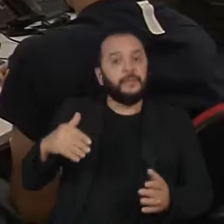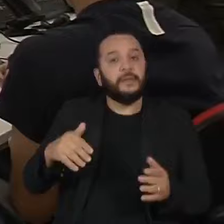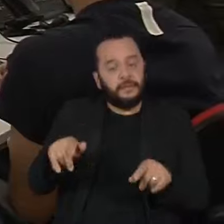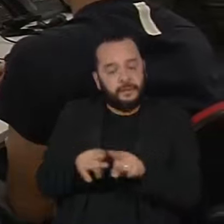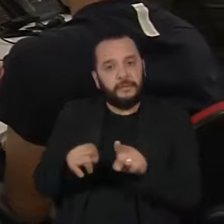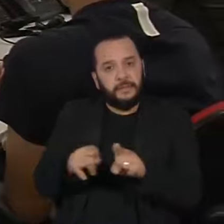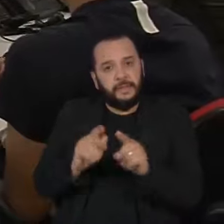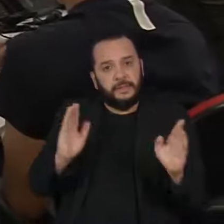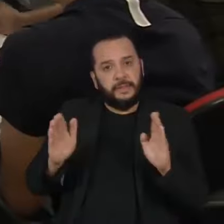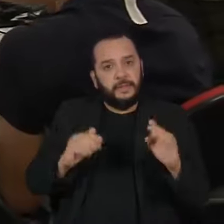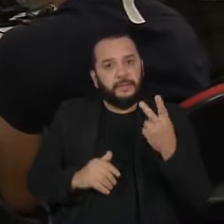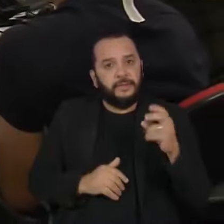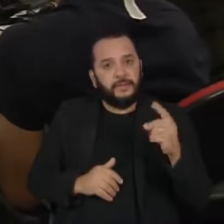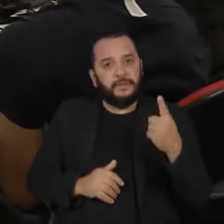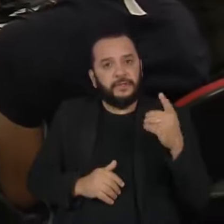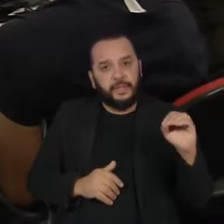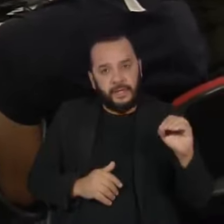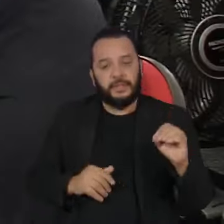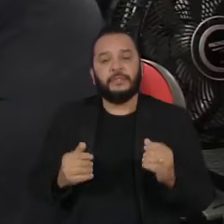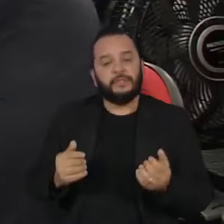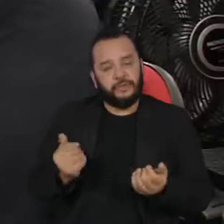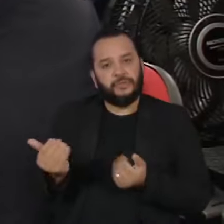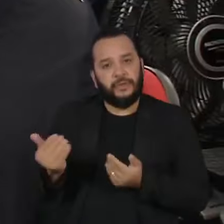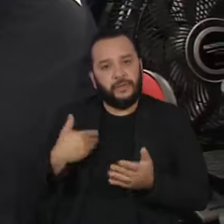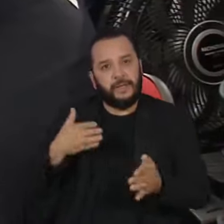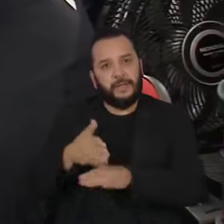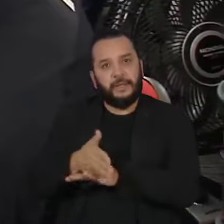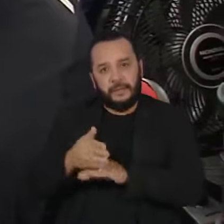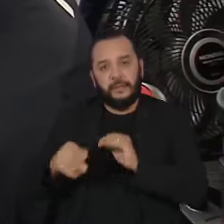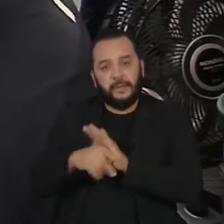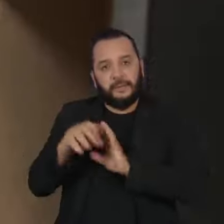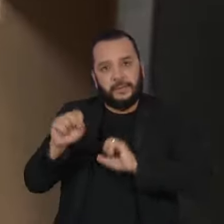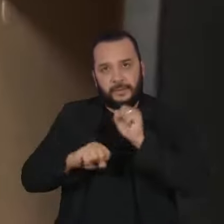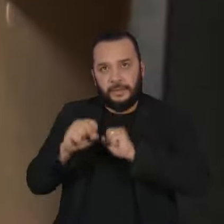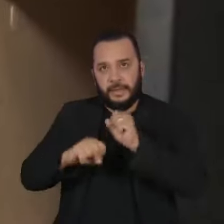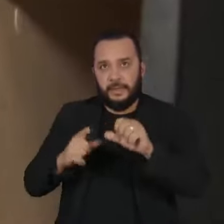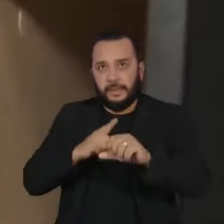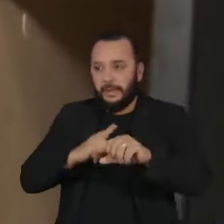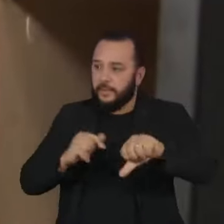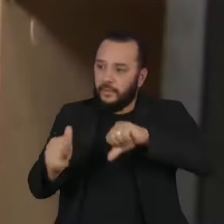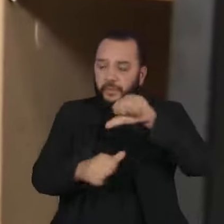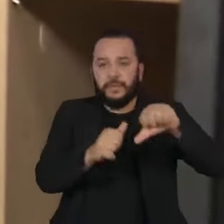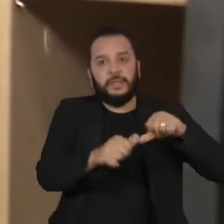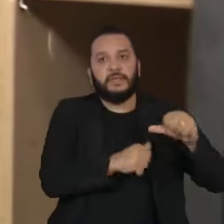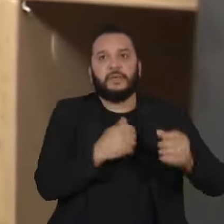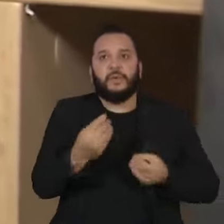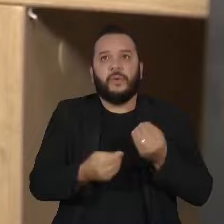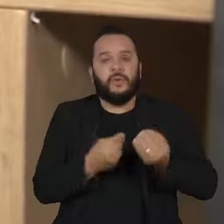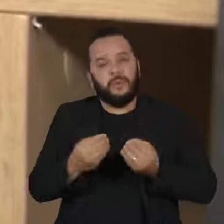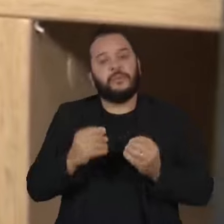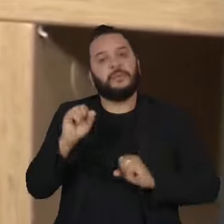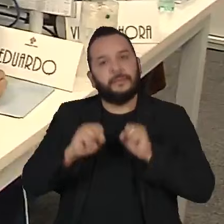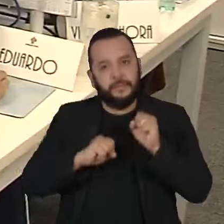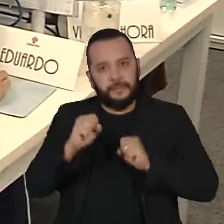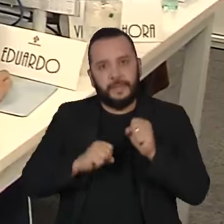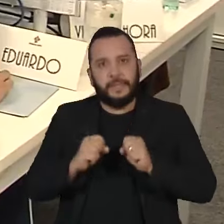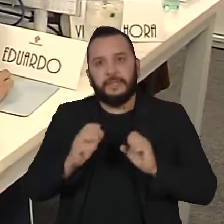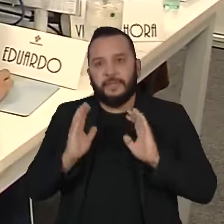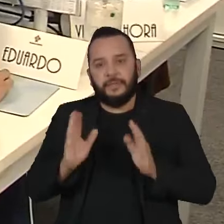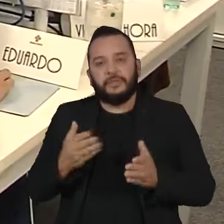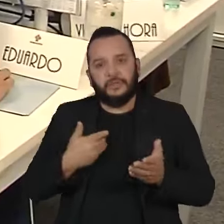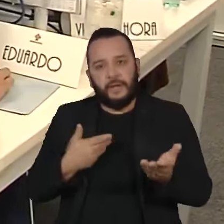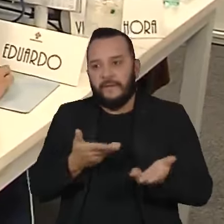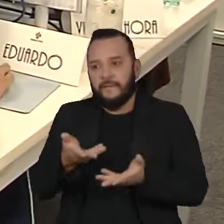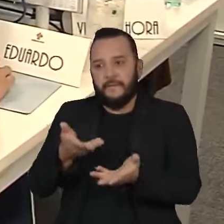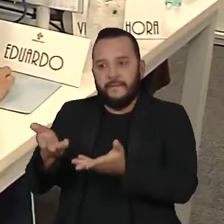São jovens que estão ingressando no mercado e provocando mudanças profundas na forma como as empresas lidam com eles. Para